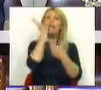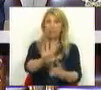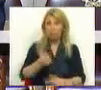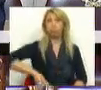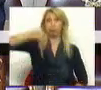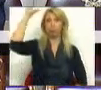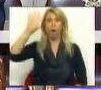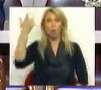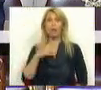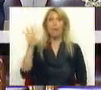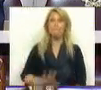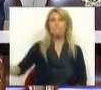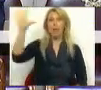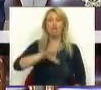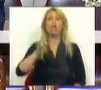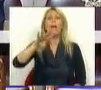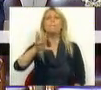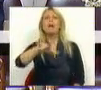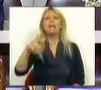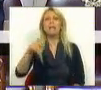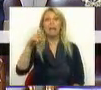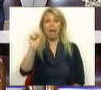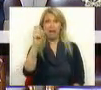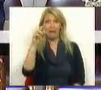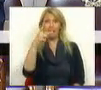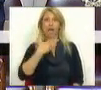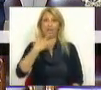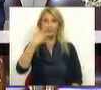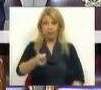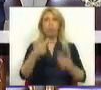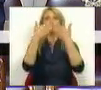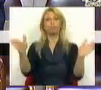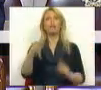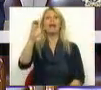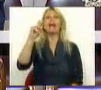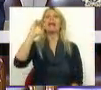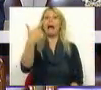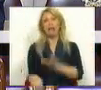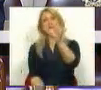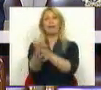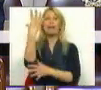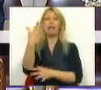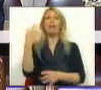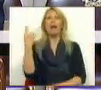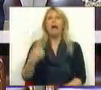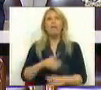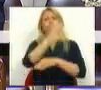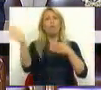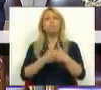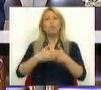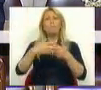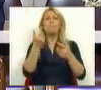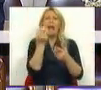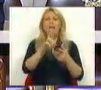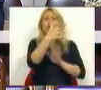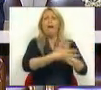Na Marinha Grande foi criado um CAT em 2006 que tinha 400 utentes, fechando uma antiga fábrica de vidros que era